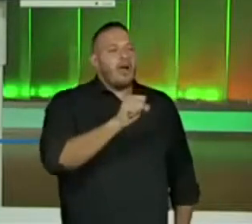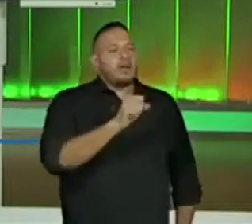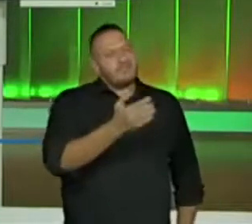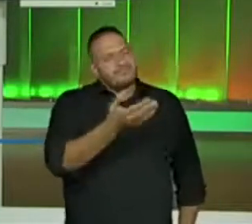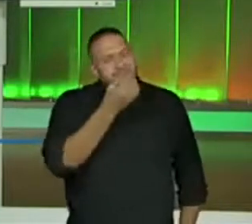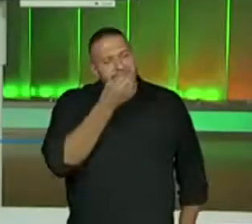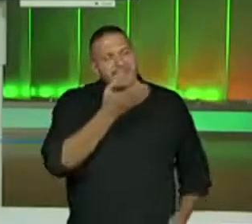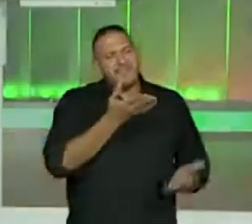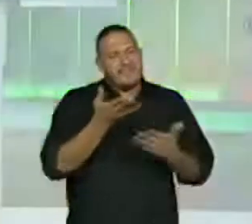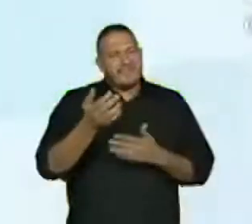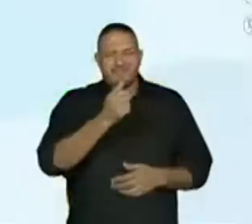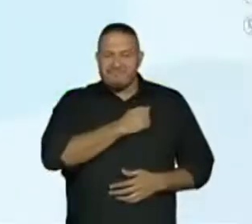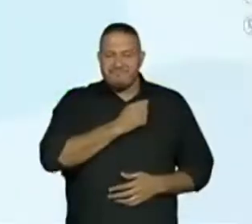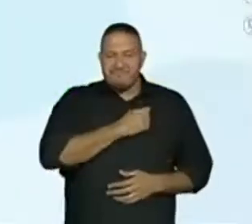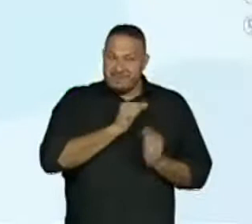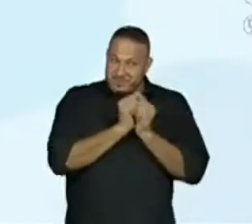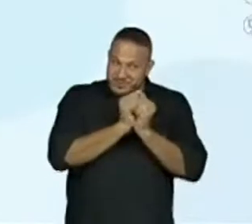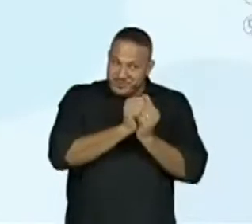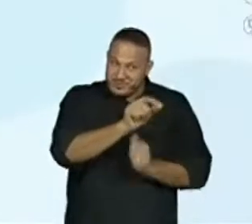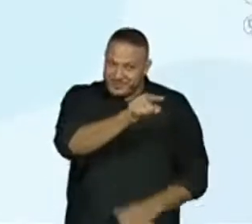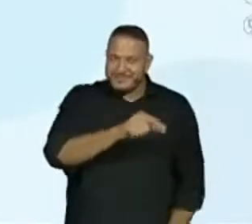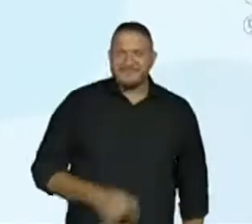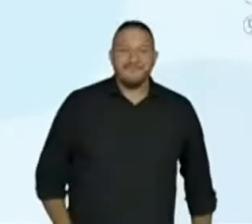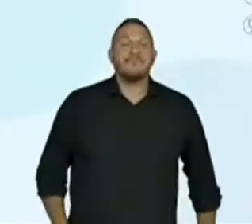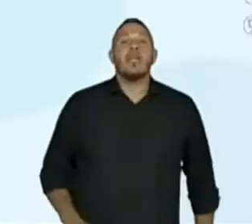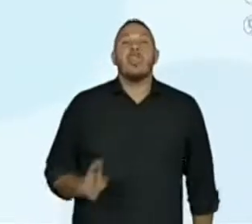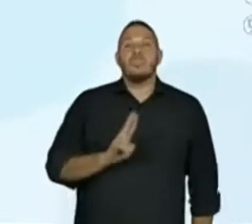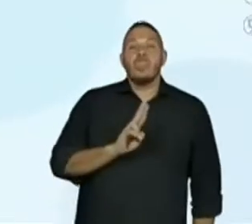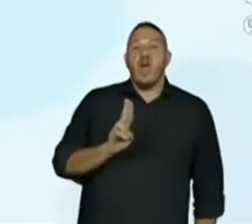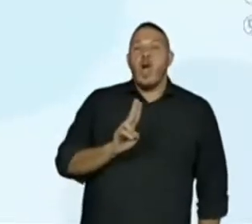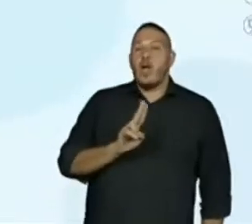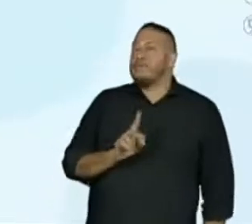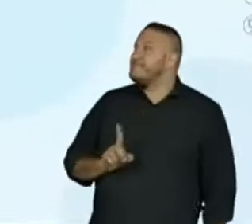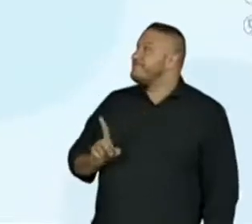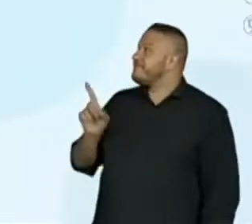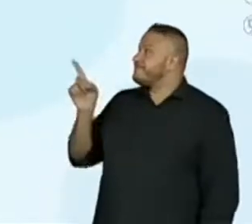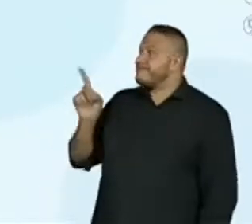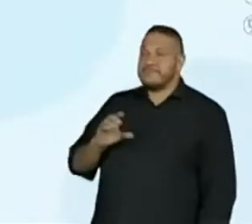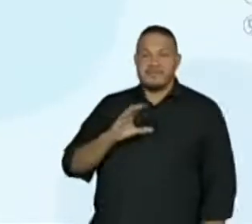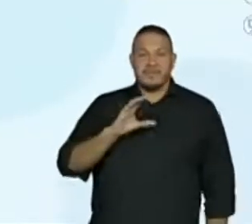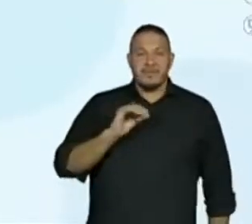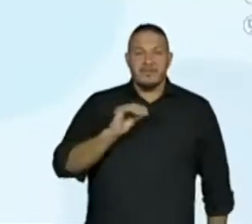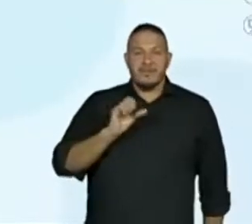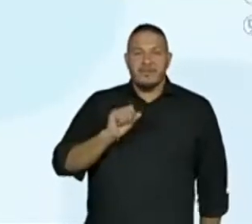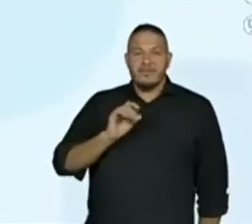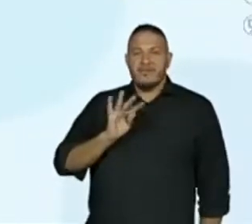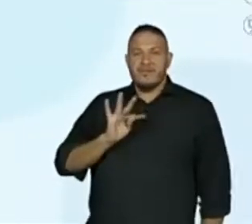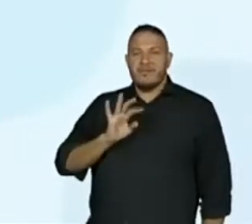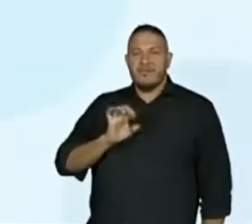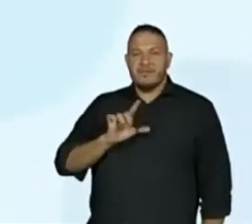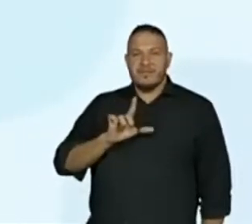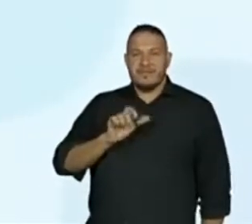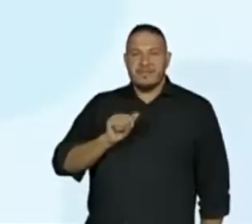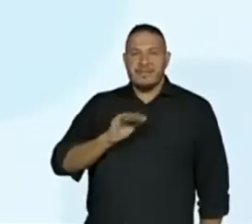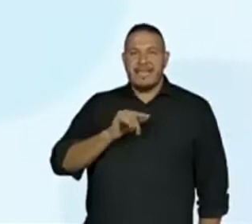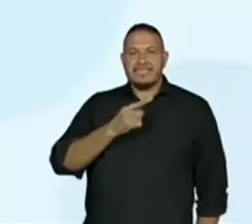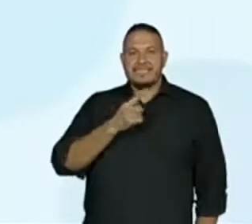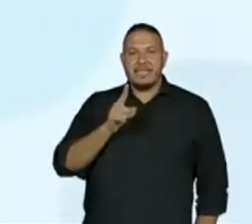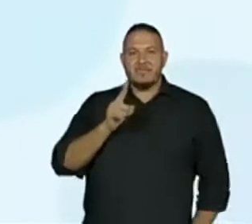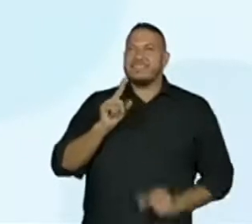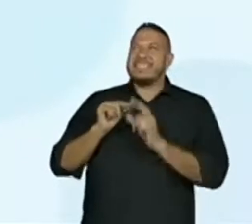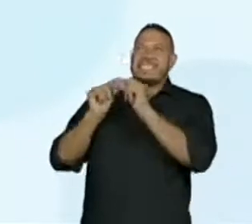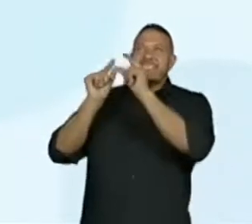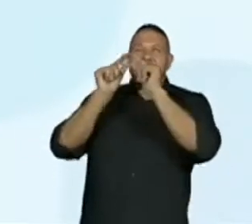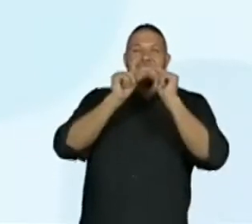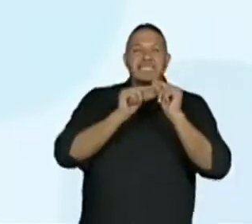aula vamos registrar aqui um nome para essa constelação bom eu vou pegar minha caneta com a cor adequada para fazer o